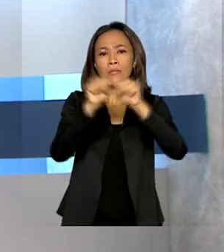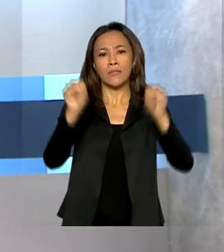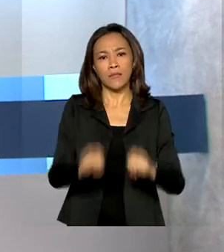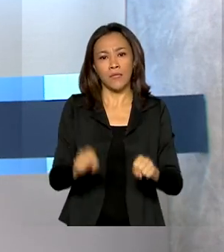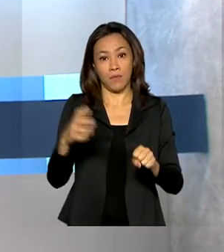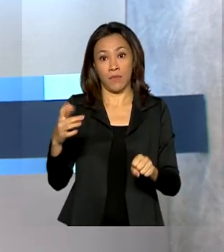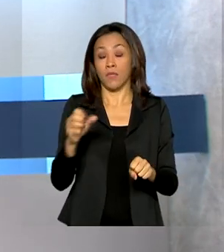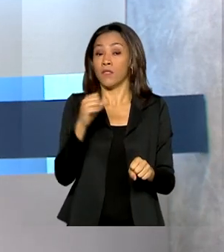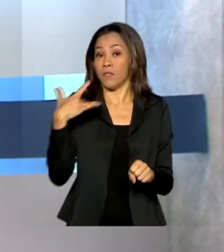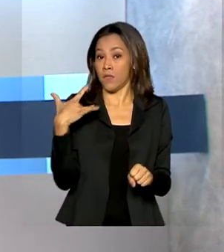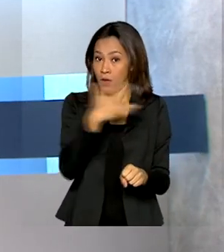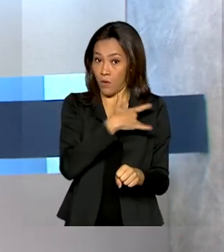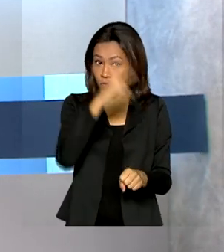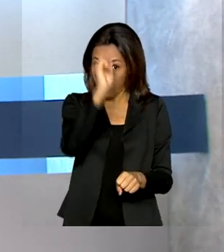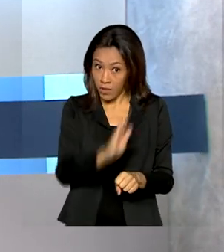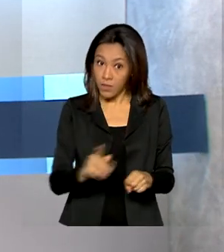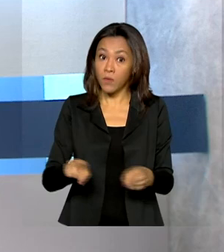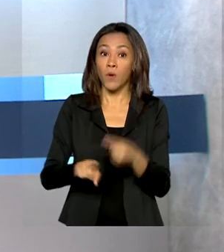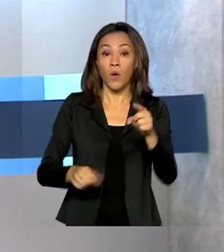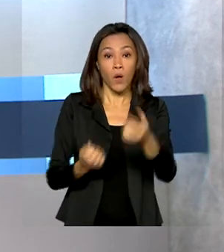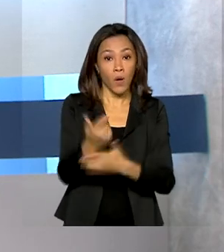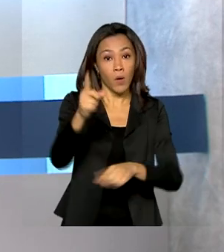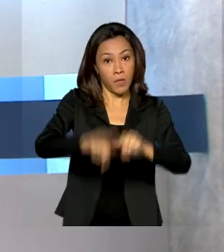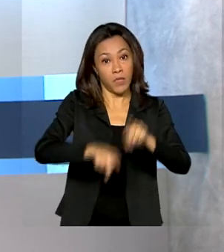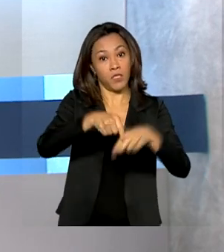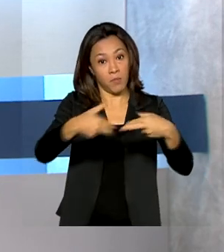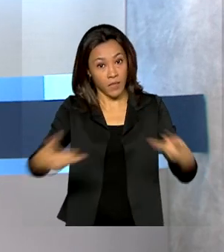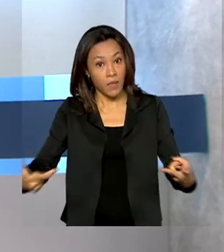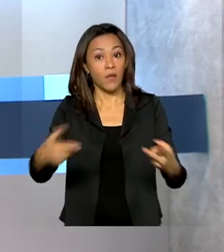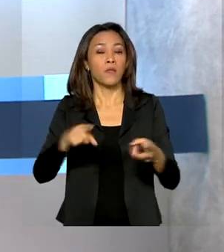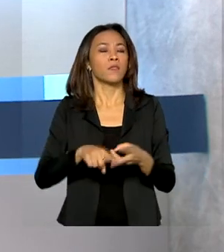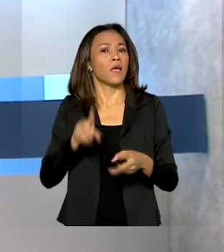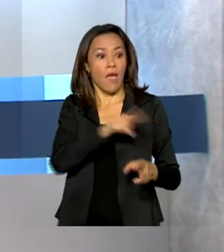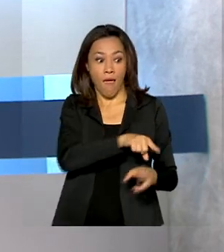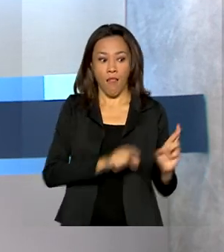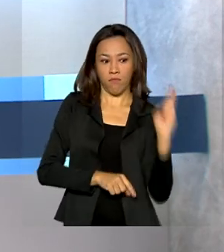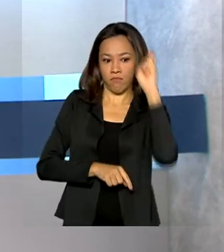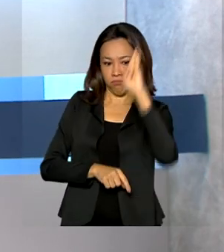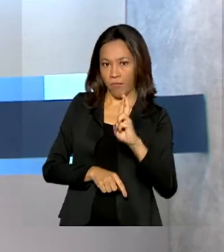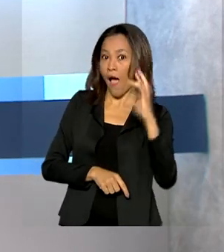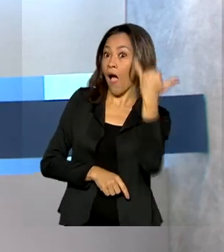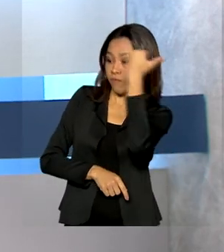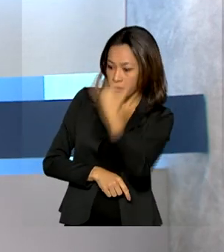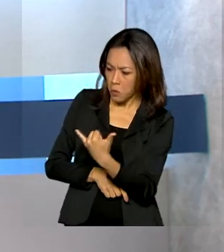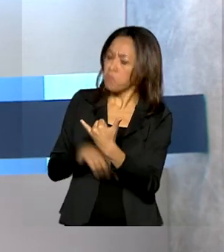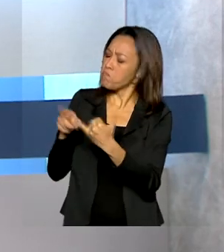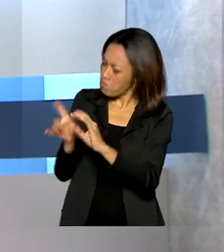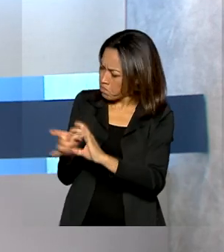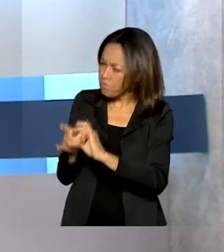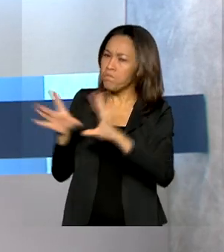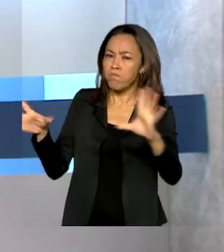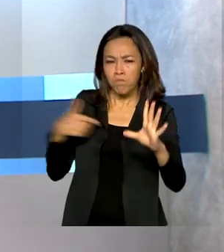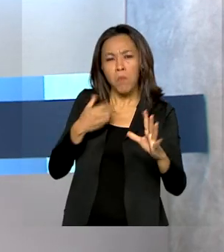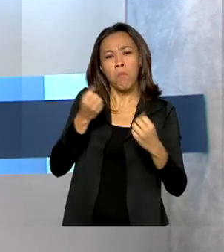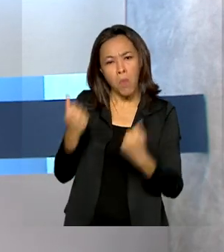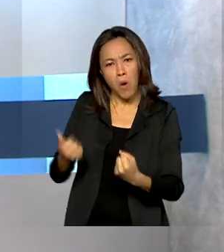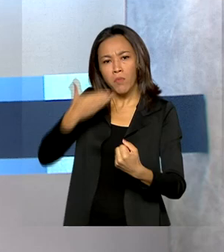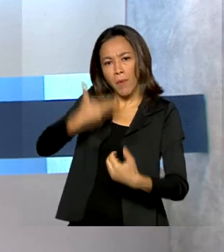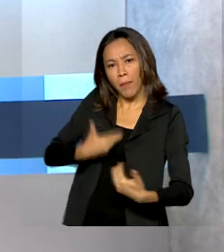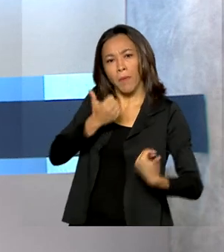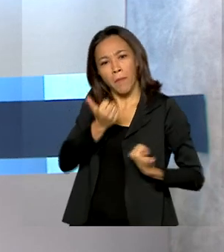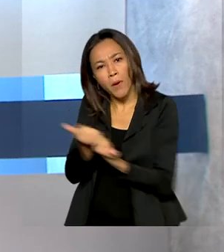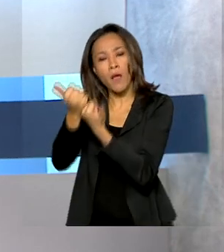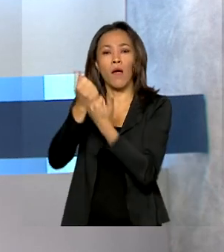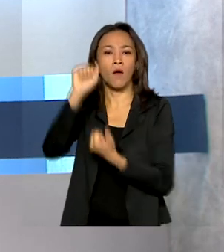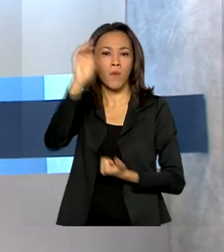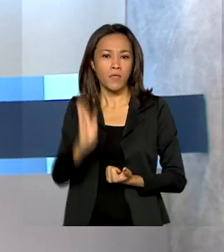vacinação e a aquisição de medicamentos e insumos. A representante da UPAs afirmou que está à disposição para auxiliar o Brasil na